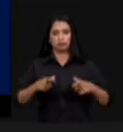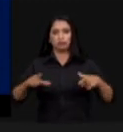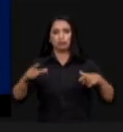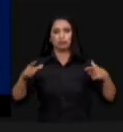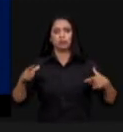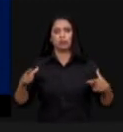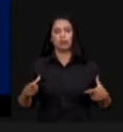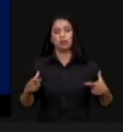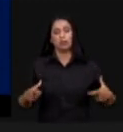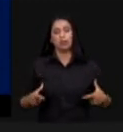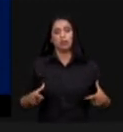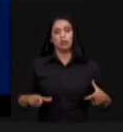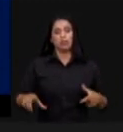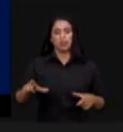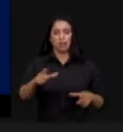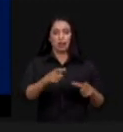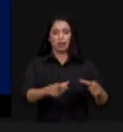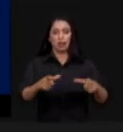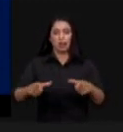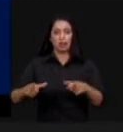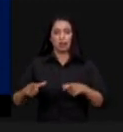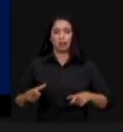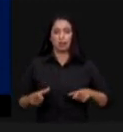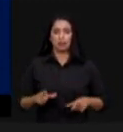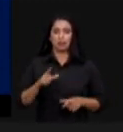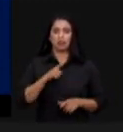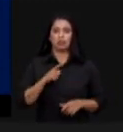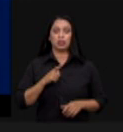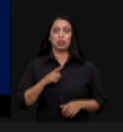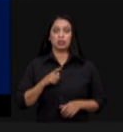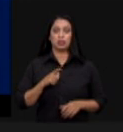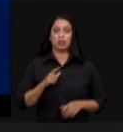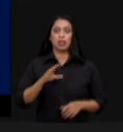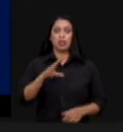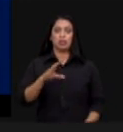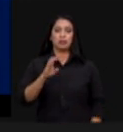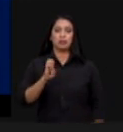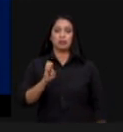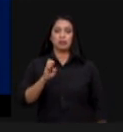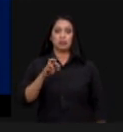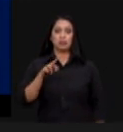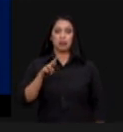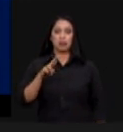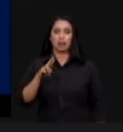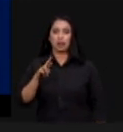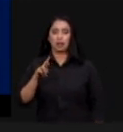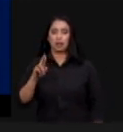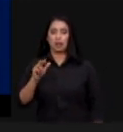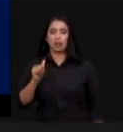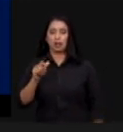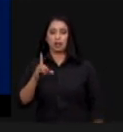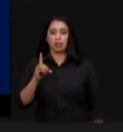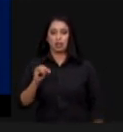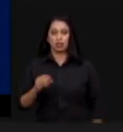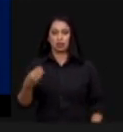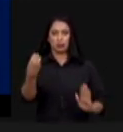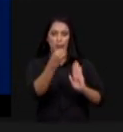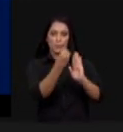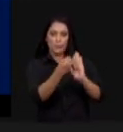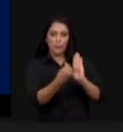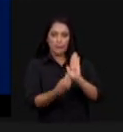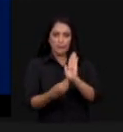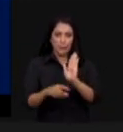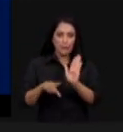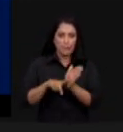florestal, em áreas de pastagem e, majoritariamente, no cerrado antropizado. Há vários dados, inclusive, há várias